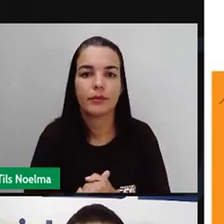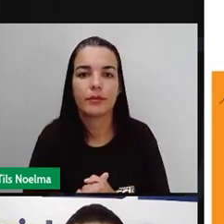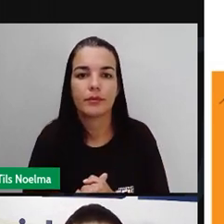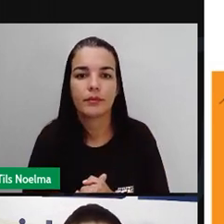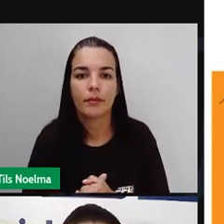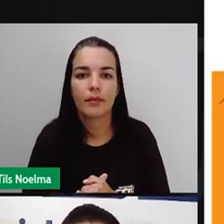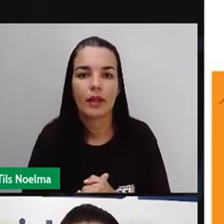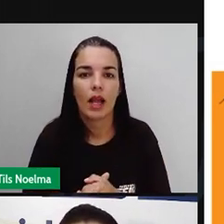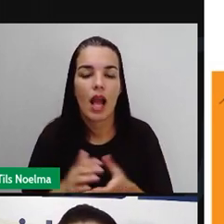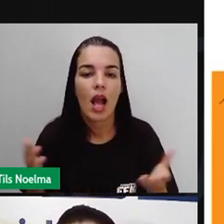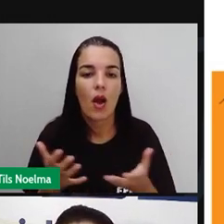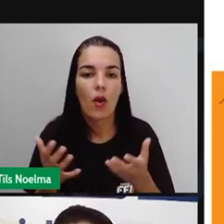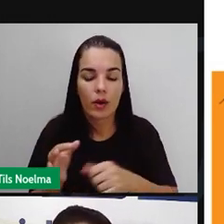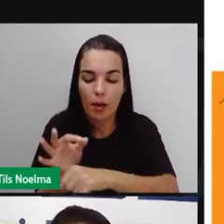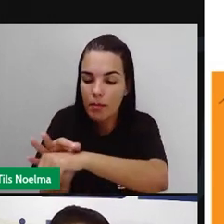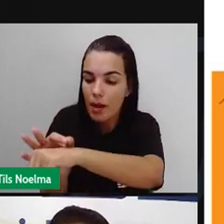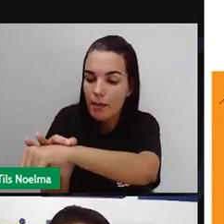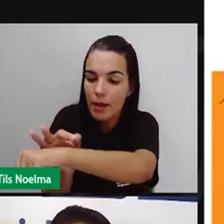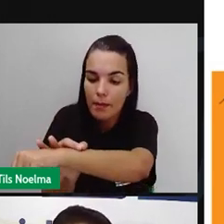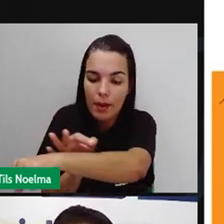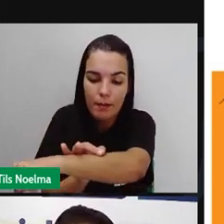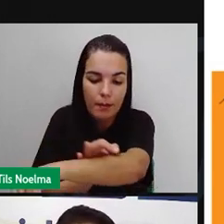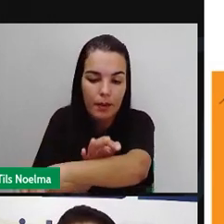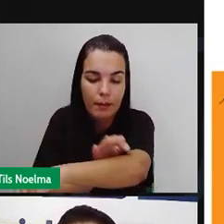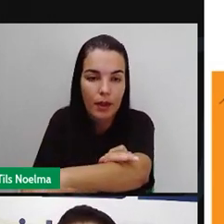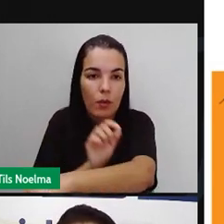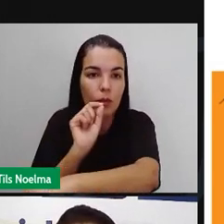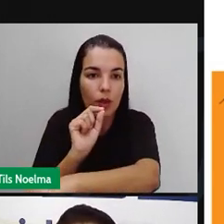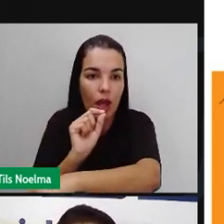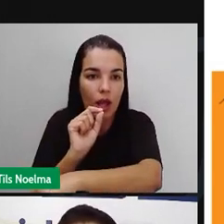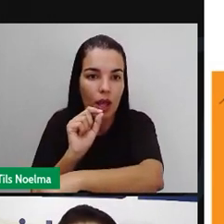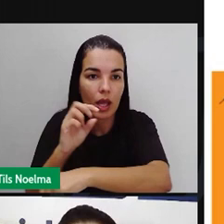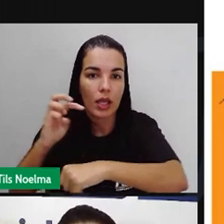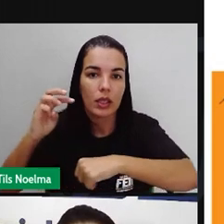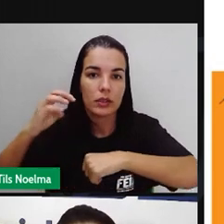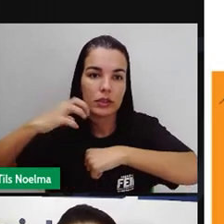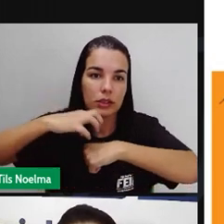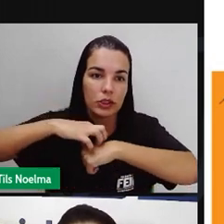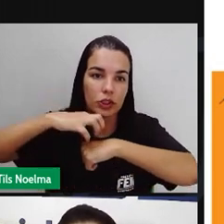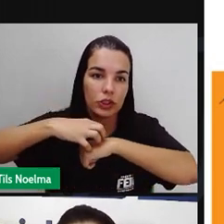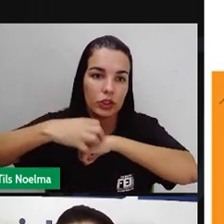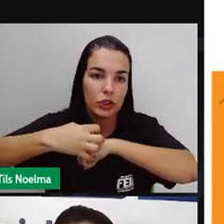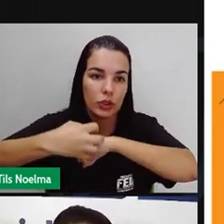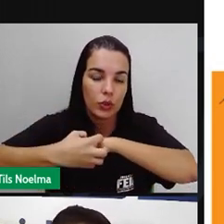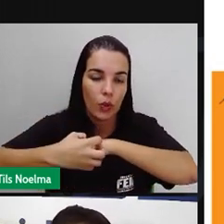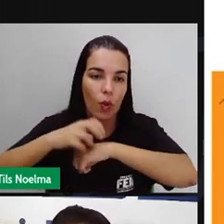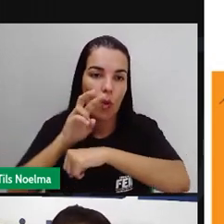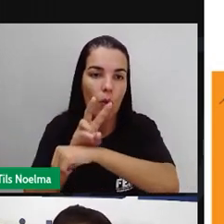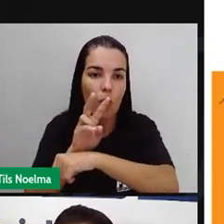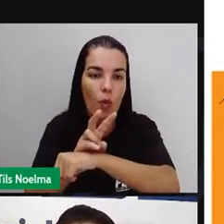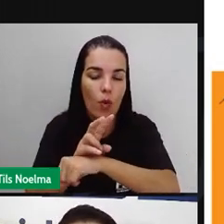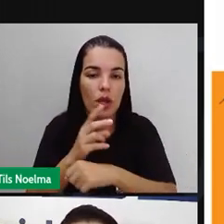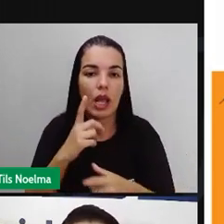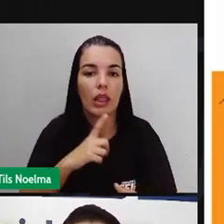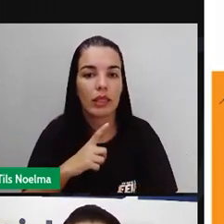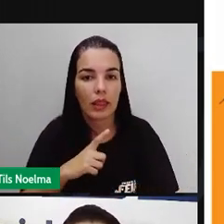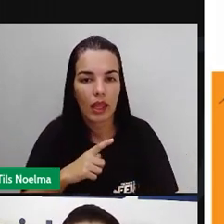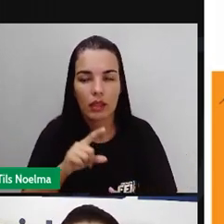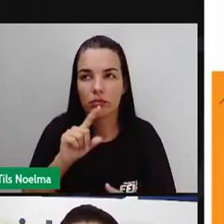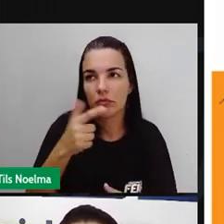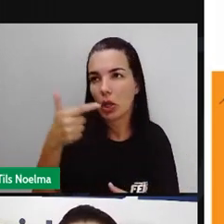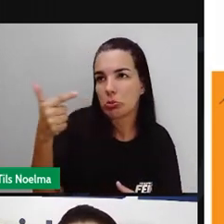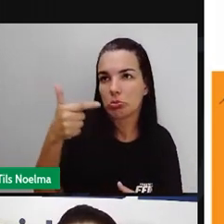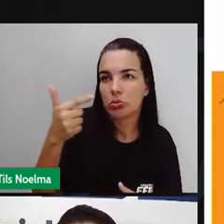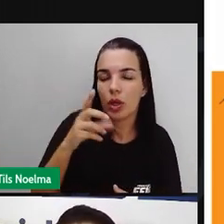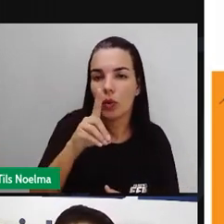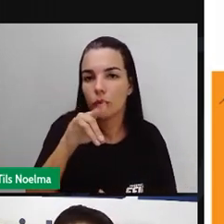Manchas vermelhas na pele, no caso da chikungunya, normalmente, a partir do segundo dia, né? Pode estar